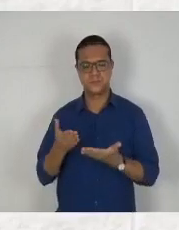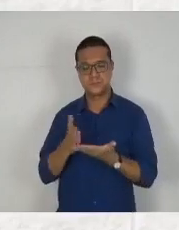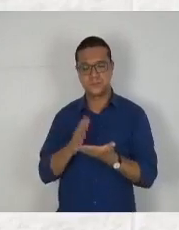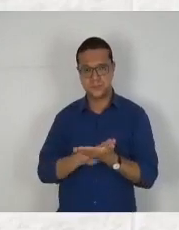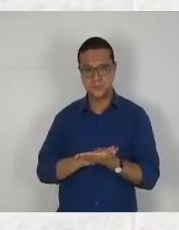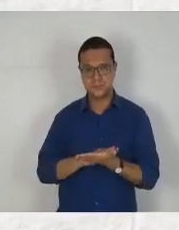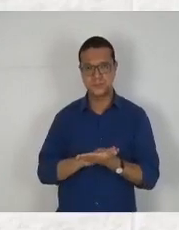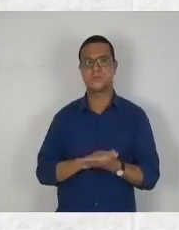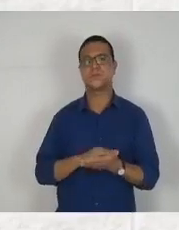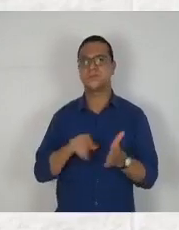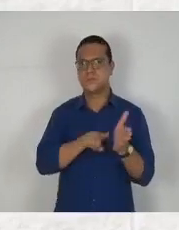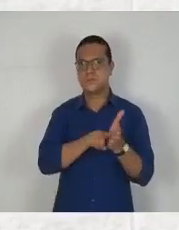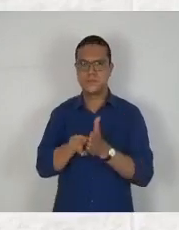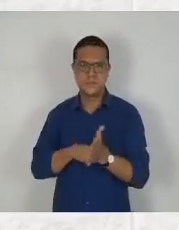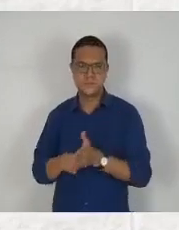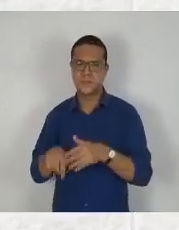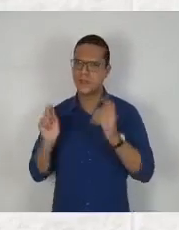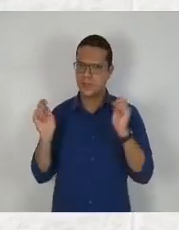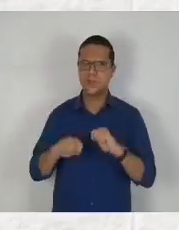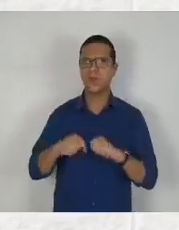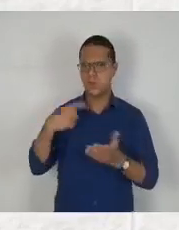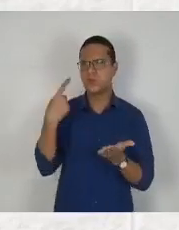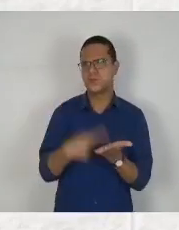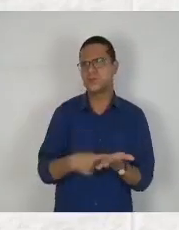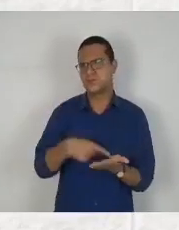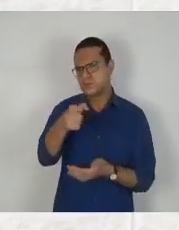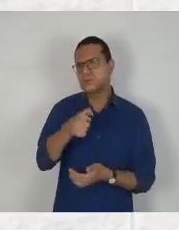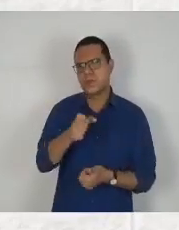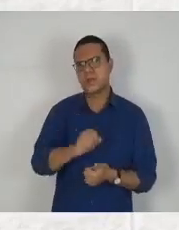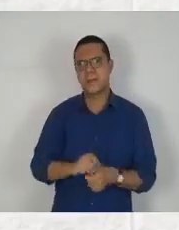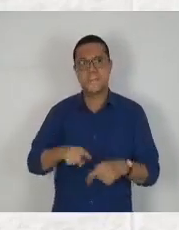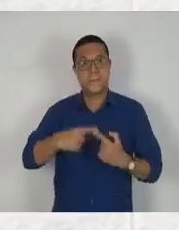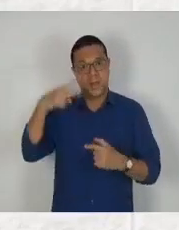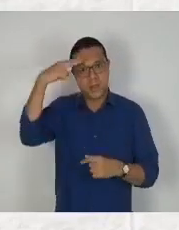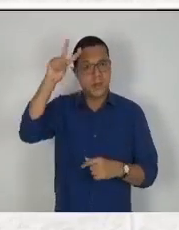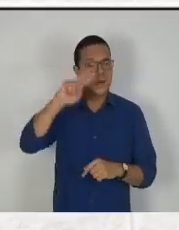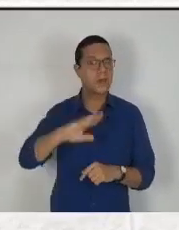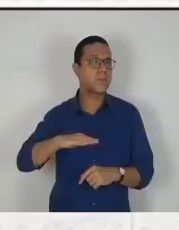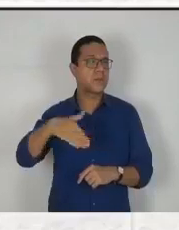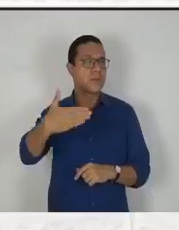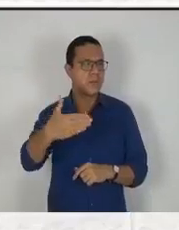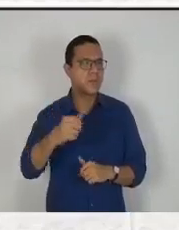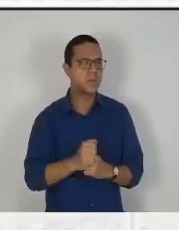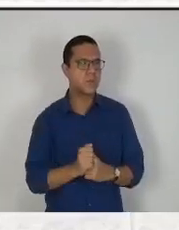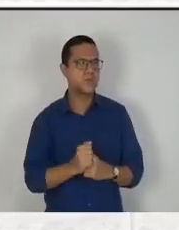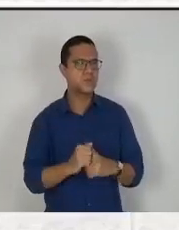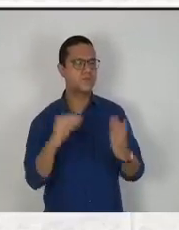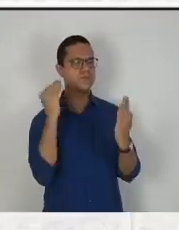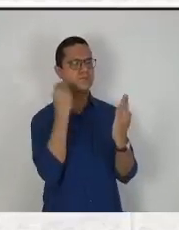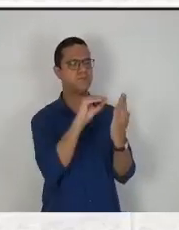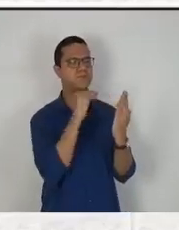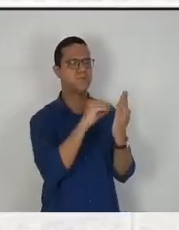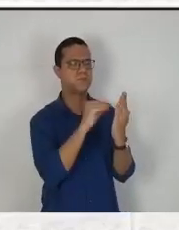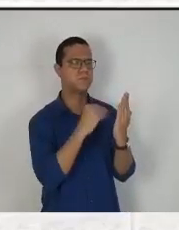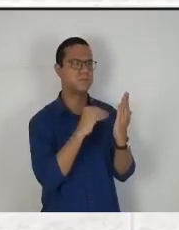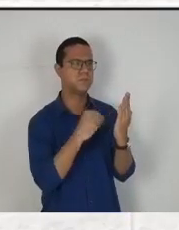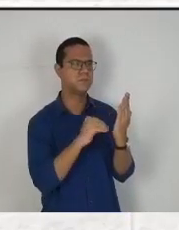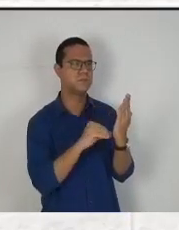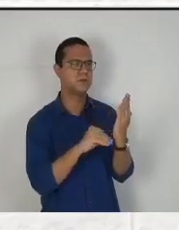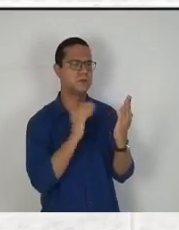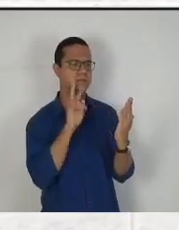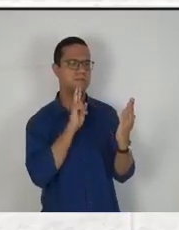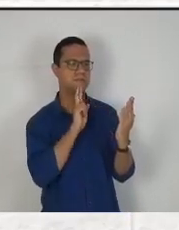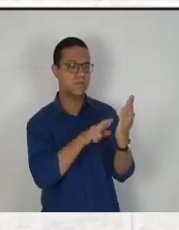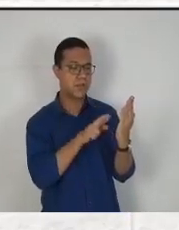No caderno de questões, você pode assinalar com cheats. Mas lembre-se. Quando for transferir para o gabarito,